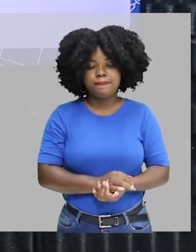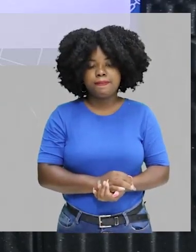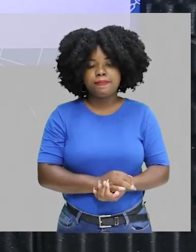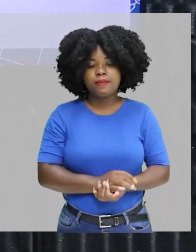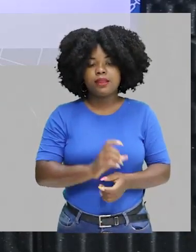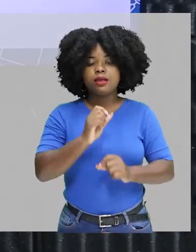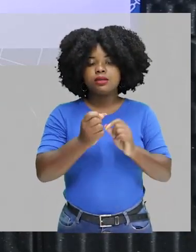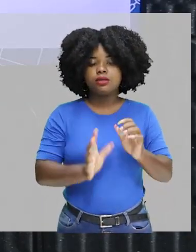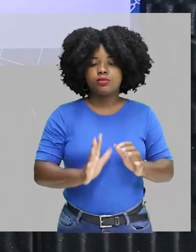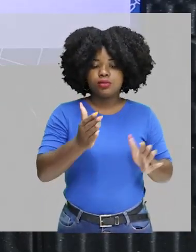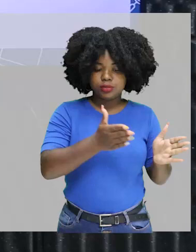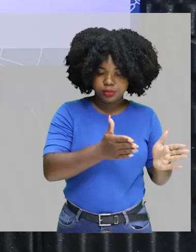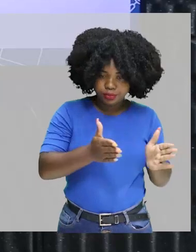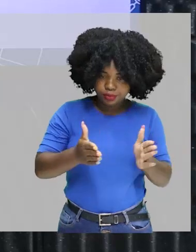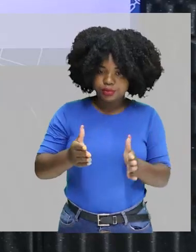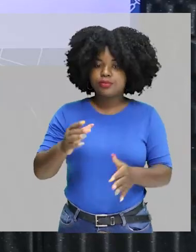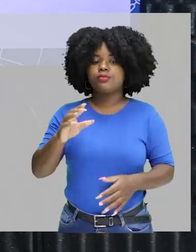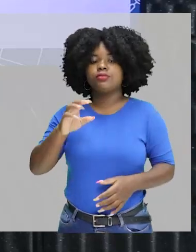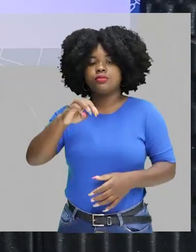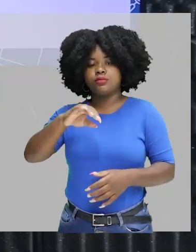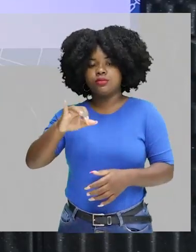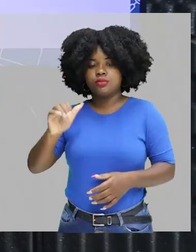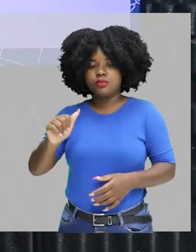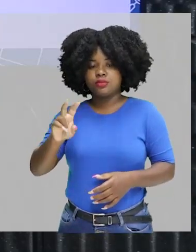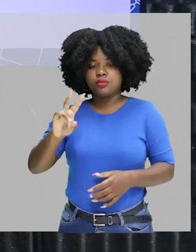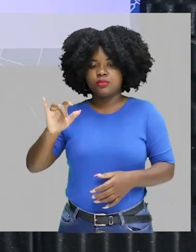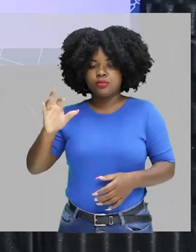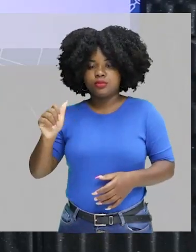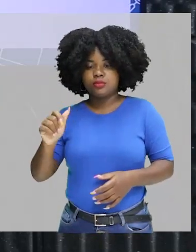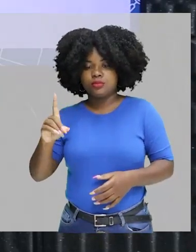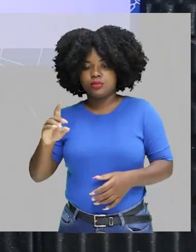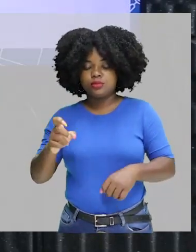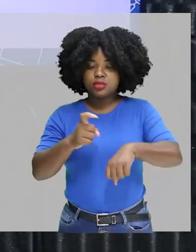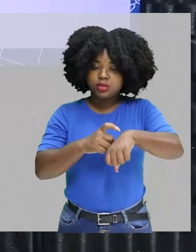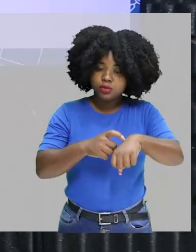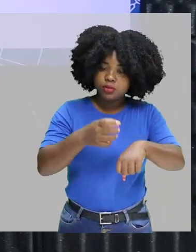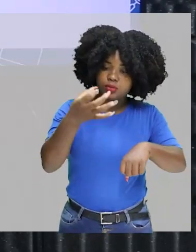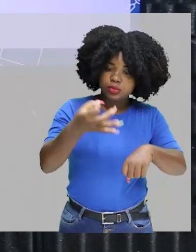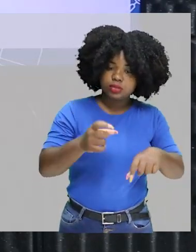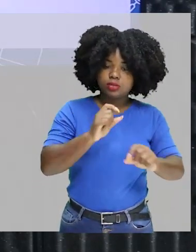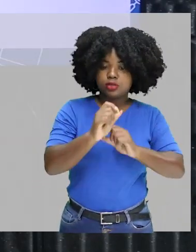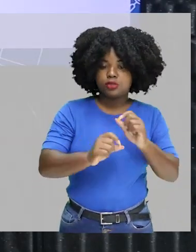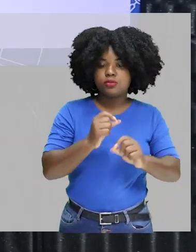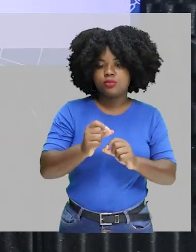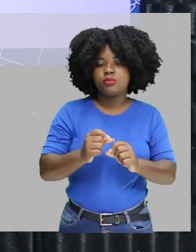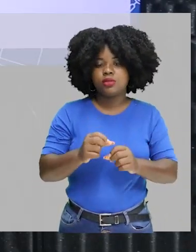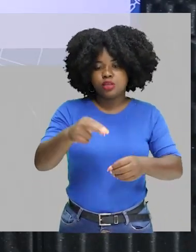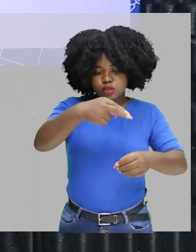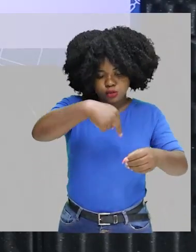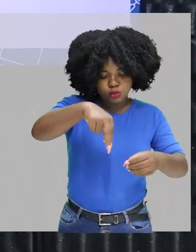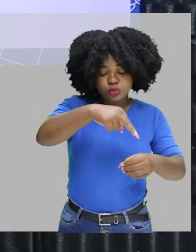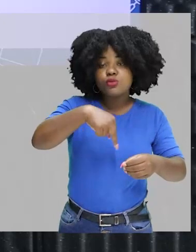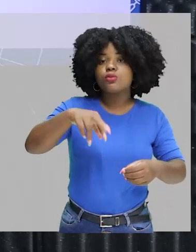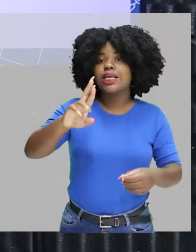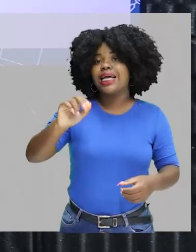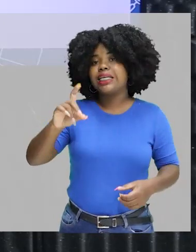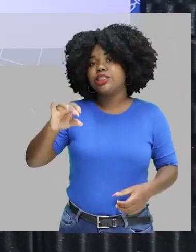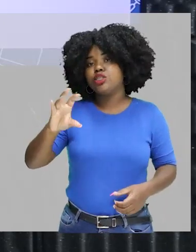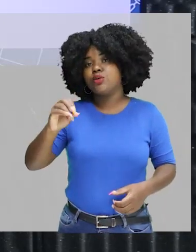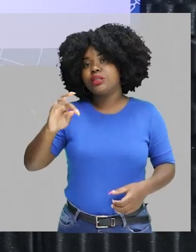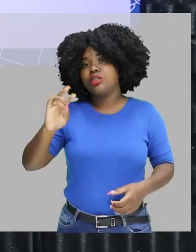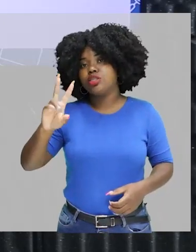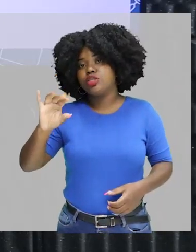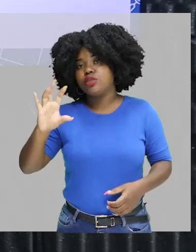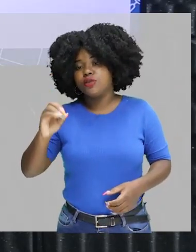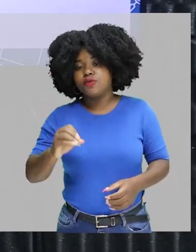desintegração é o tempo necessário para que a metade dos núcleos radioativos se desintegre, ou